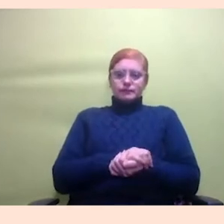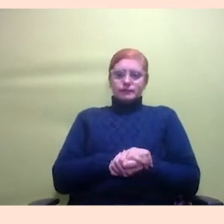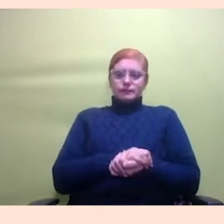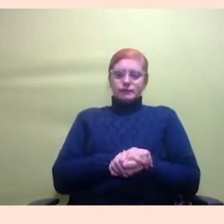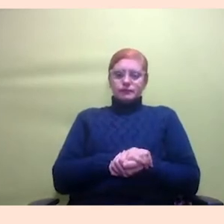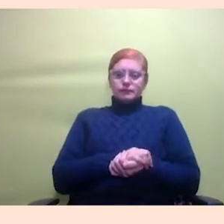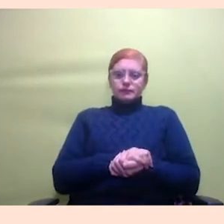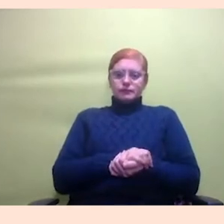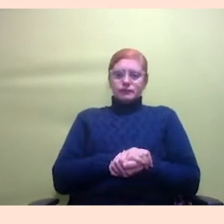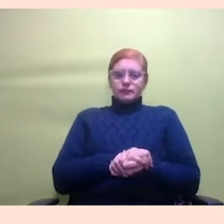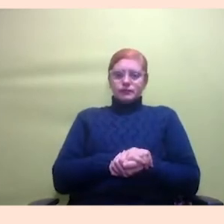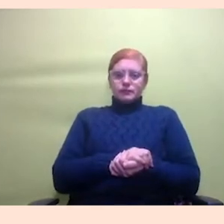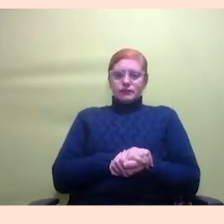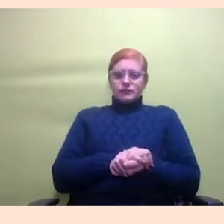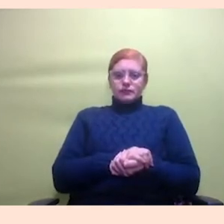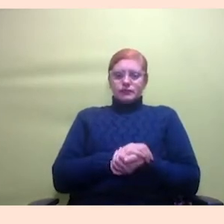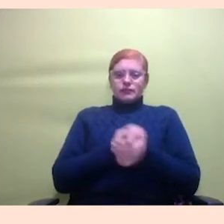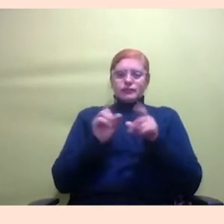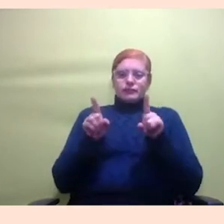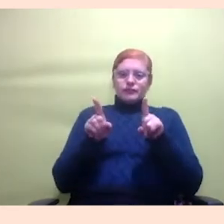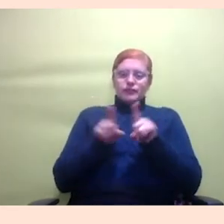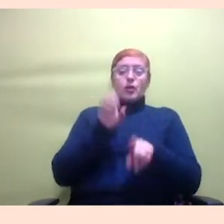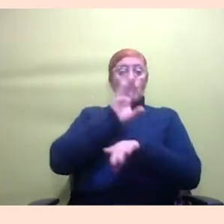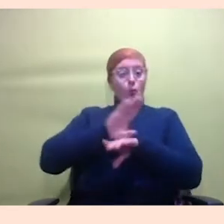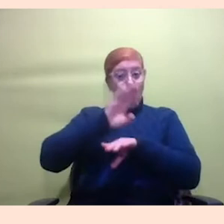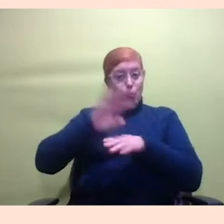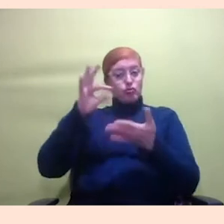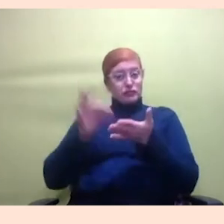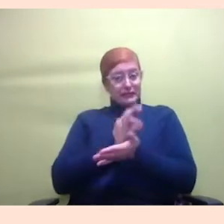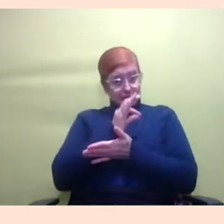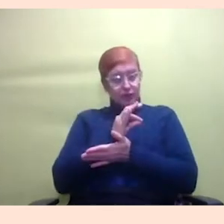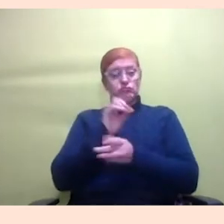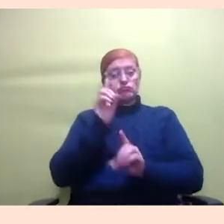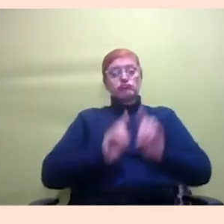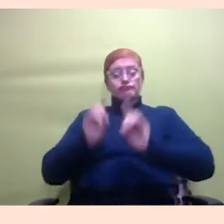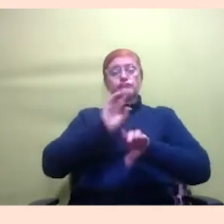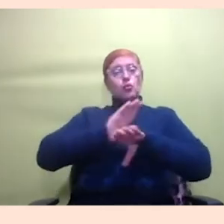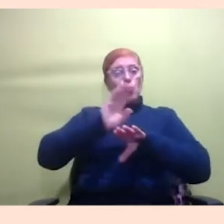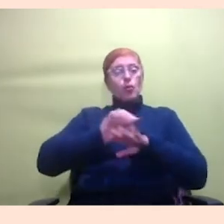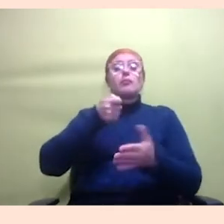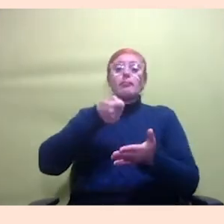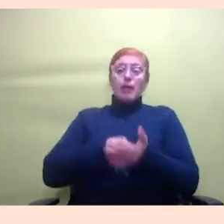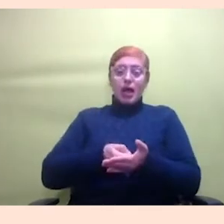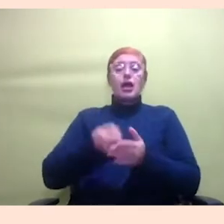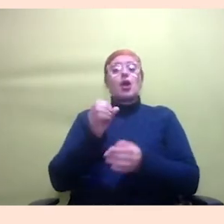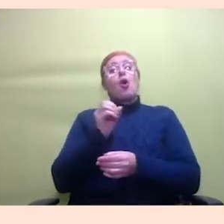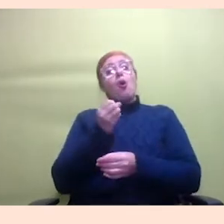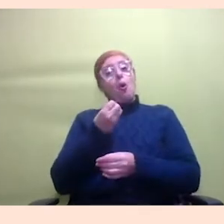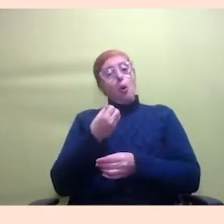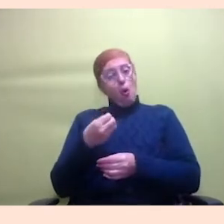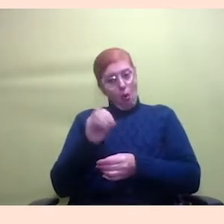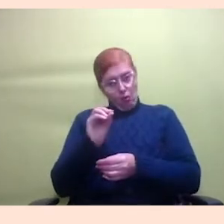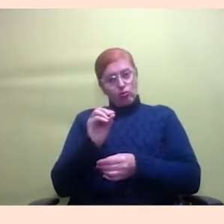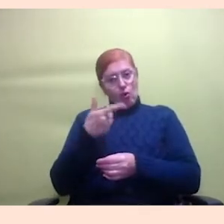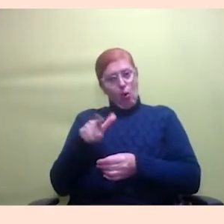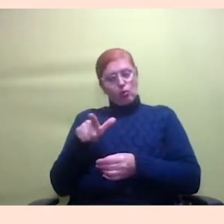vou falar do curso pra se inscrever alguns cursos são pagos outros cursos são gratuitos a maior parte